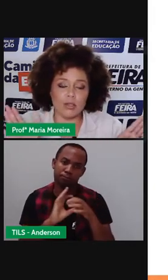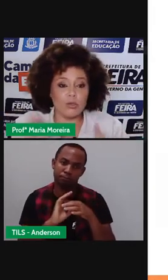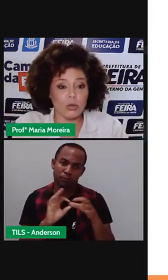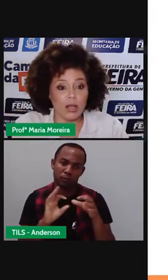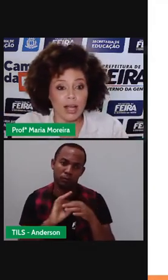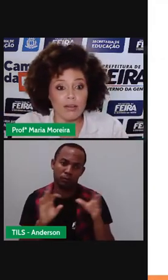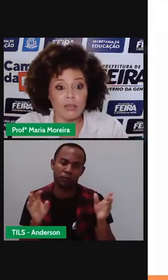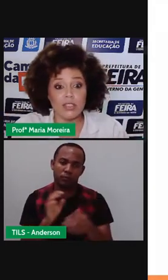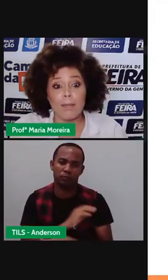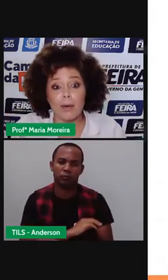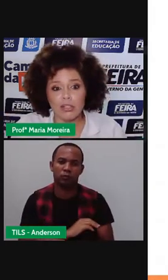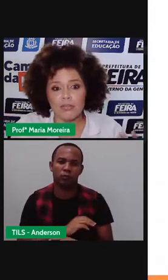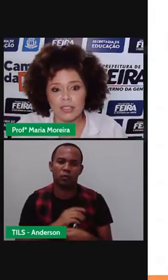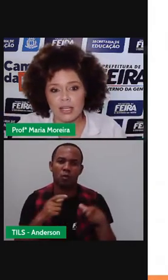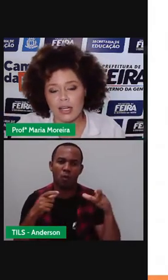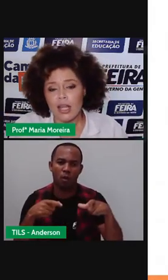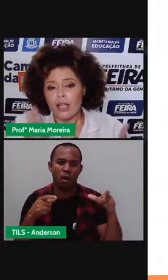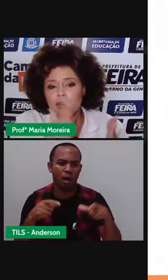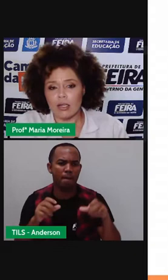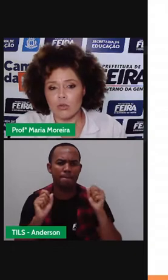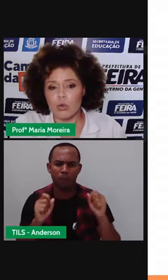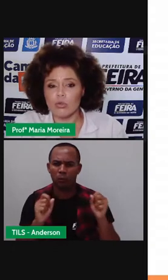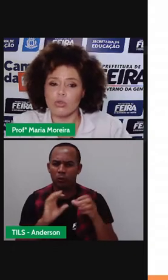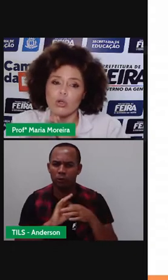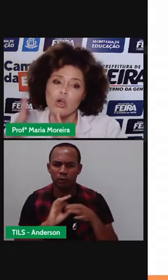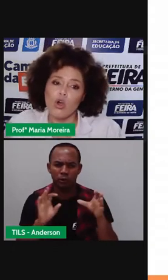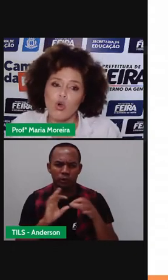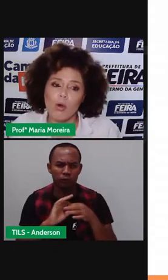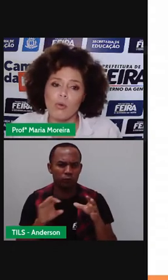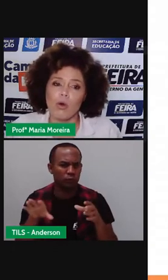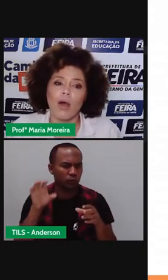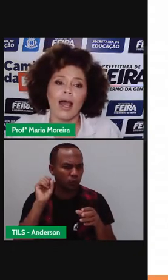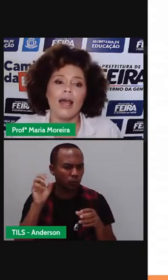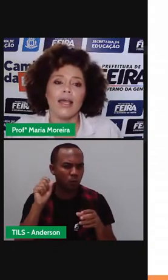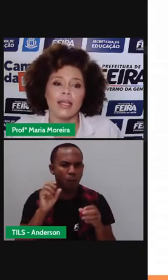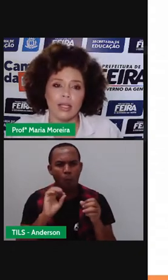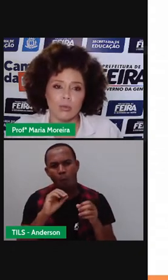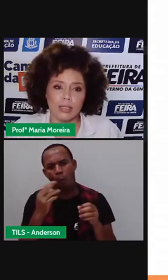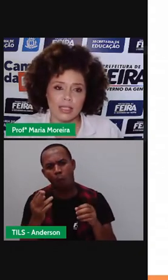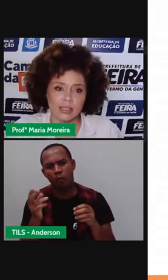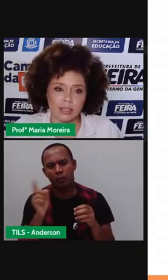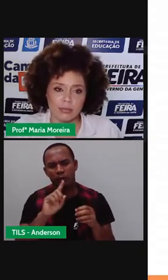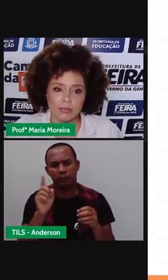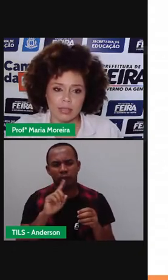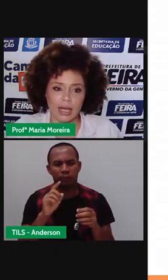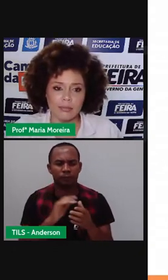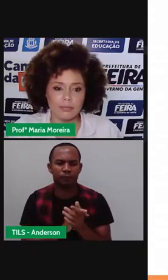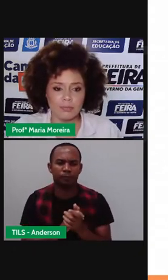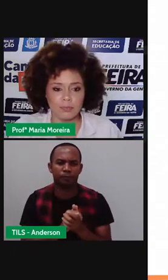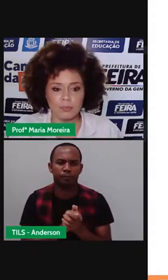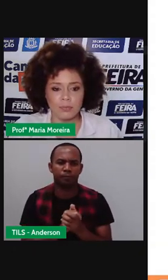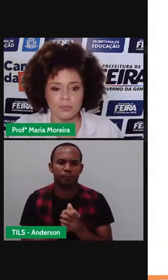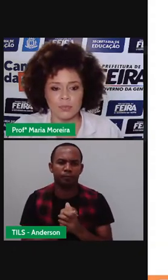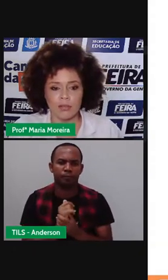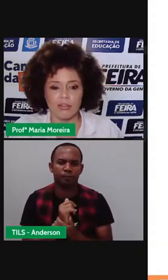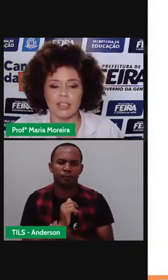a iluminação de um local. Então, você pode fazer ele tanto com o som, como com a iluminação. Tá?